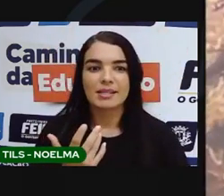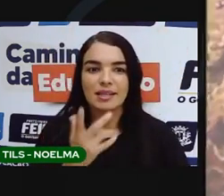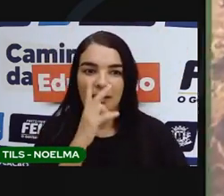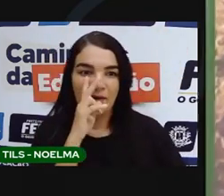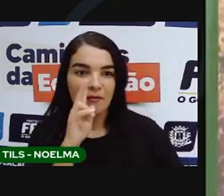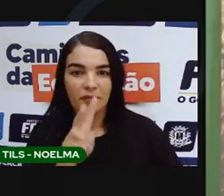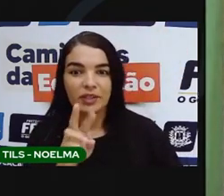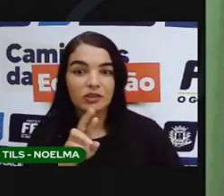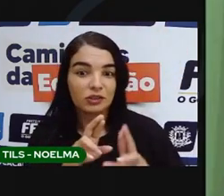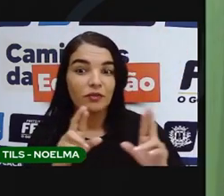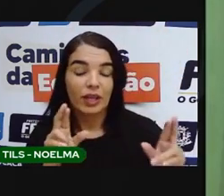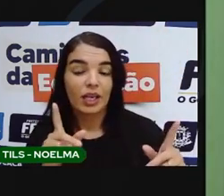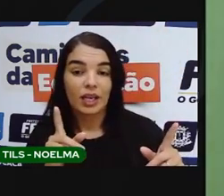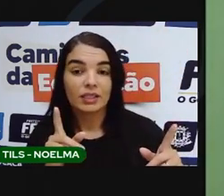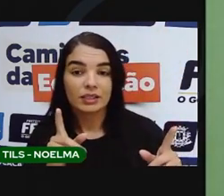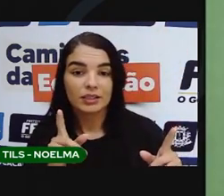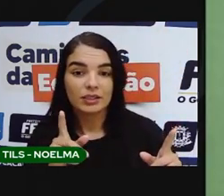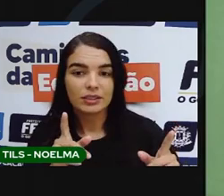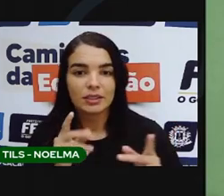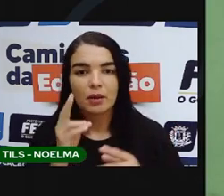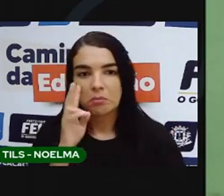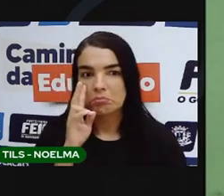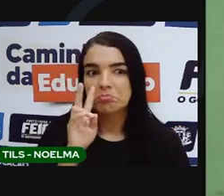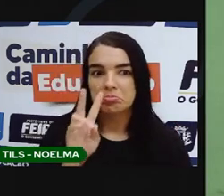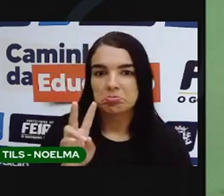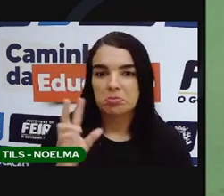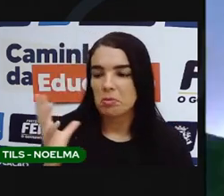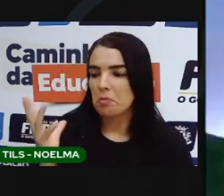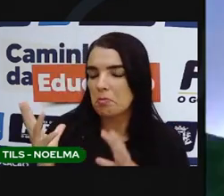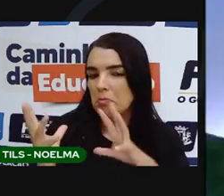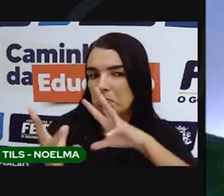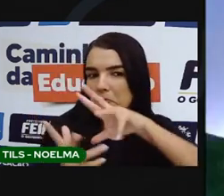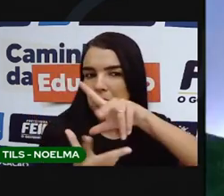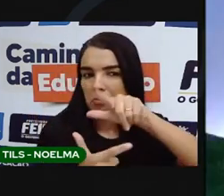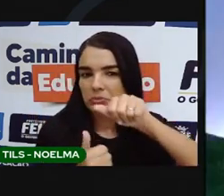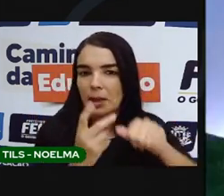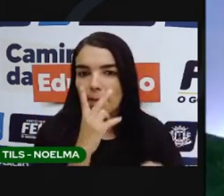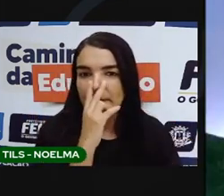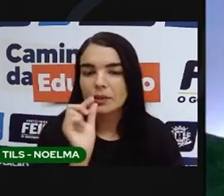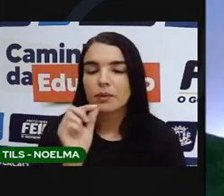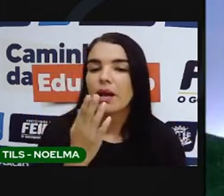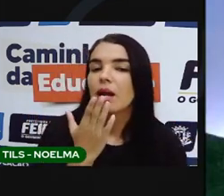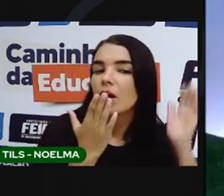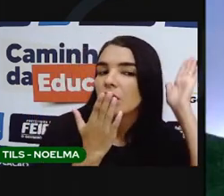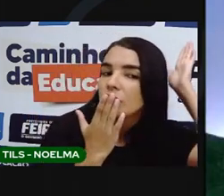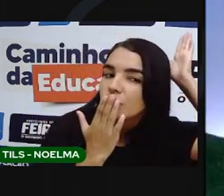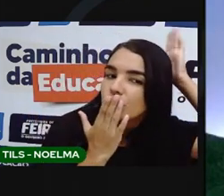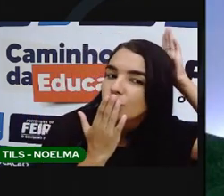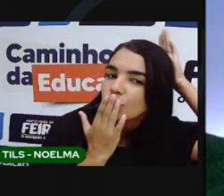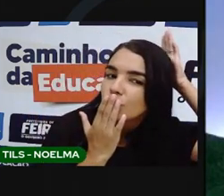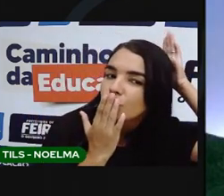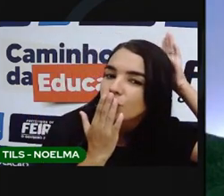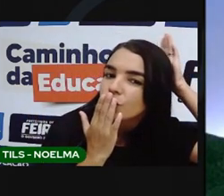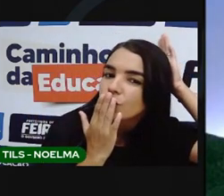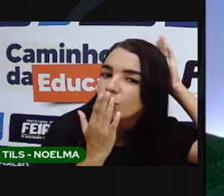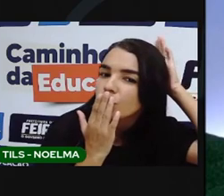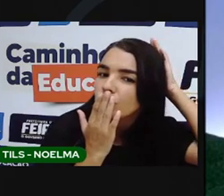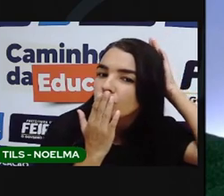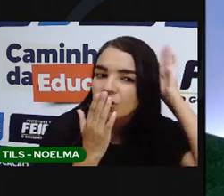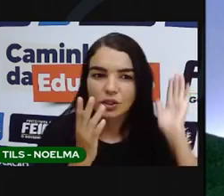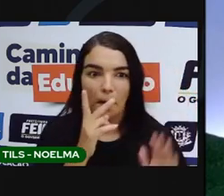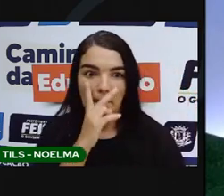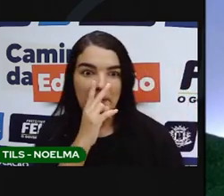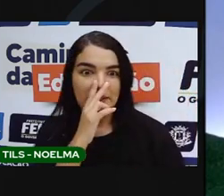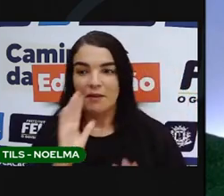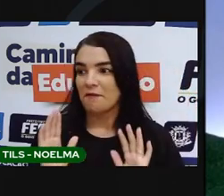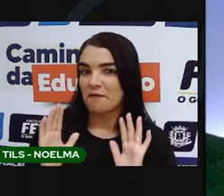é? Porque a cor fica diferente. É verdade. Lindo, né? São índios, não é? Aqui em cima parece que são índios se vestindo assim pra uma festa que